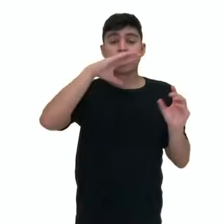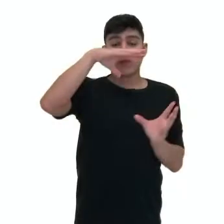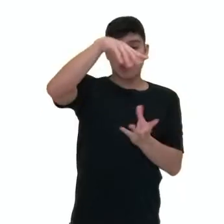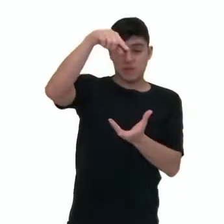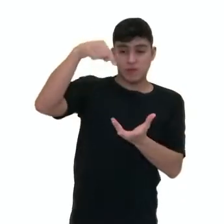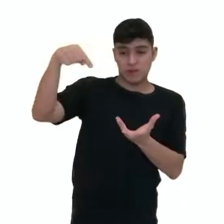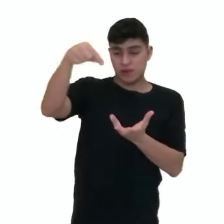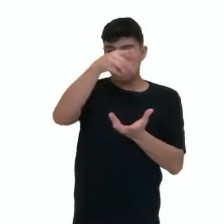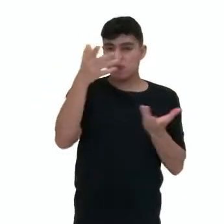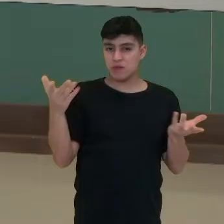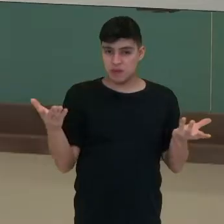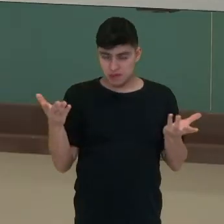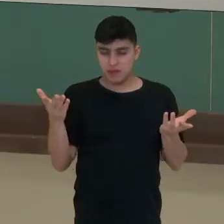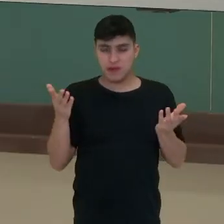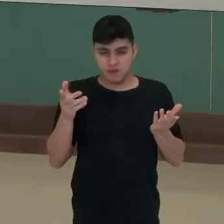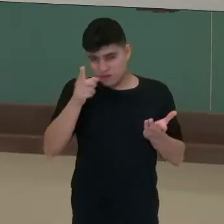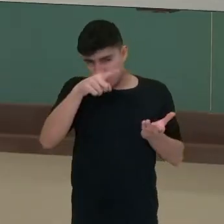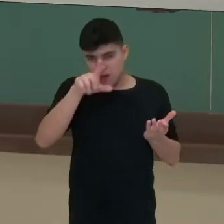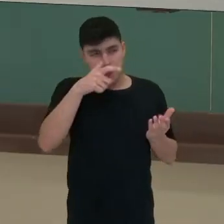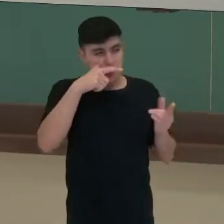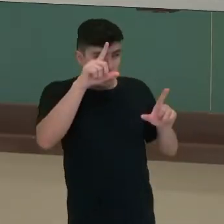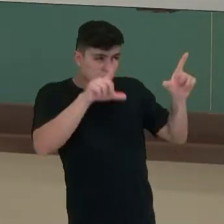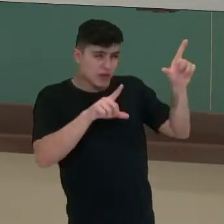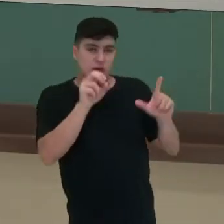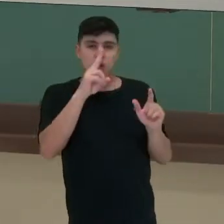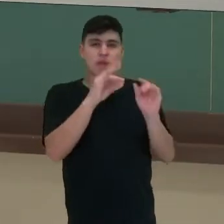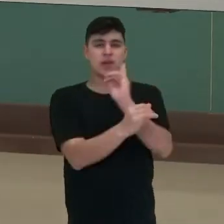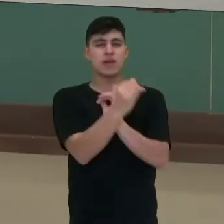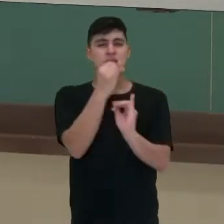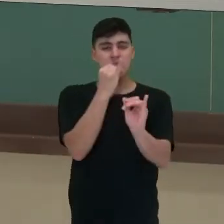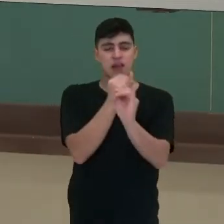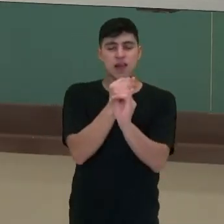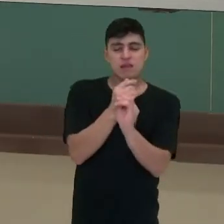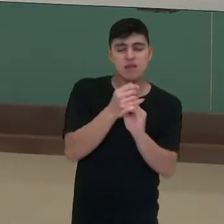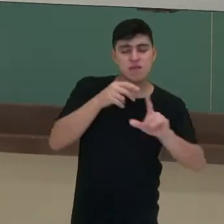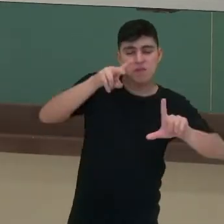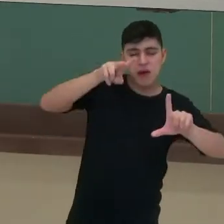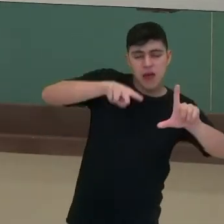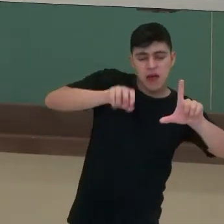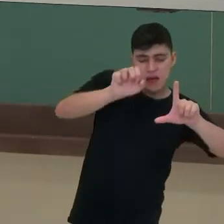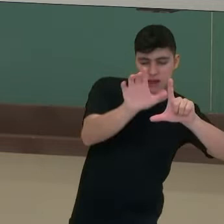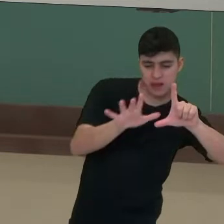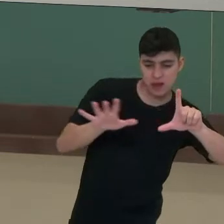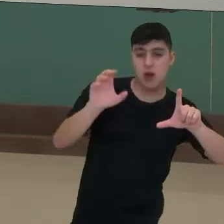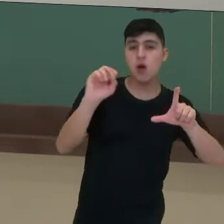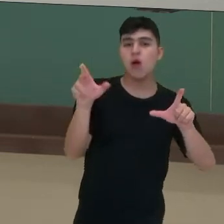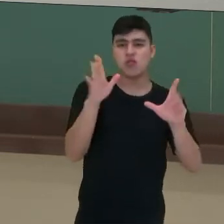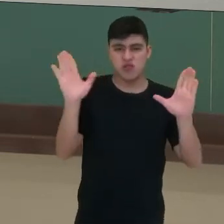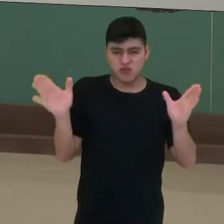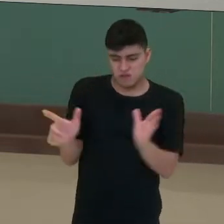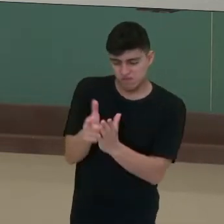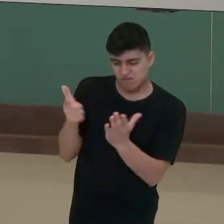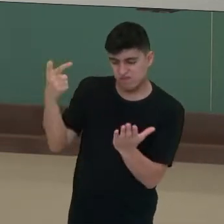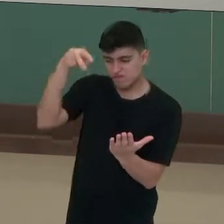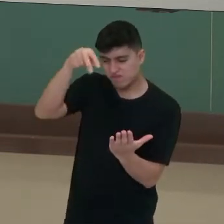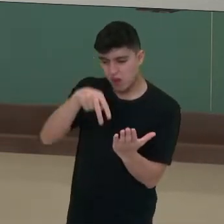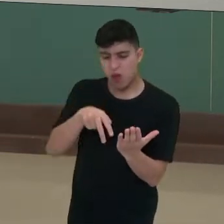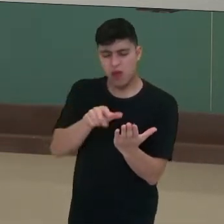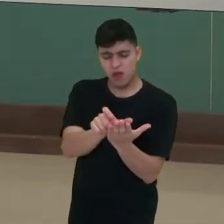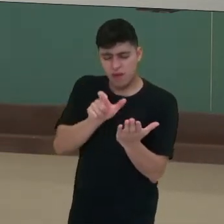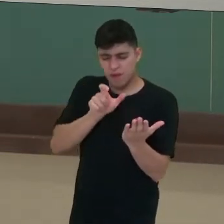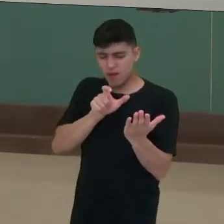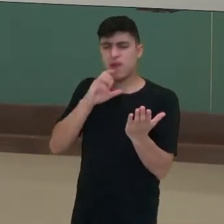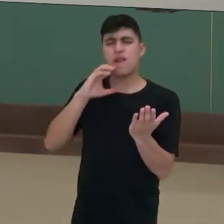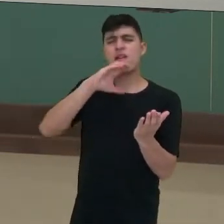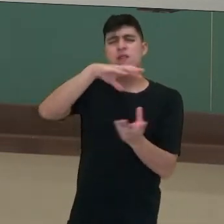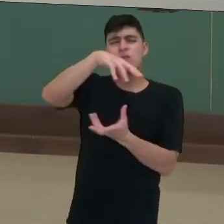Se você assiste TV ou mexe na internet ou lê revista, jornal, alguma vez você já deve ter ouvido falar em aquecimento